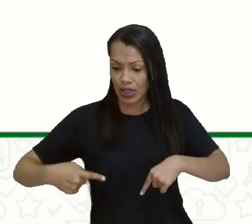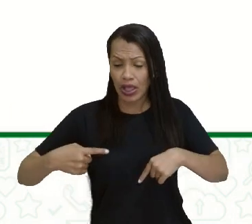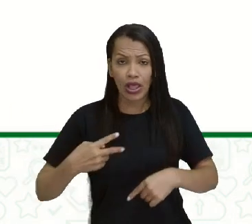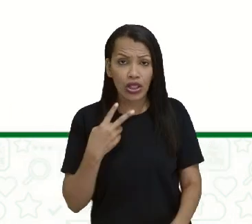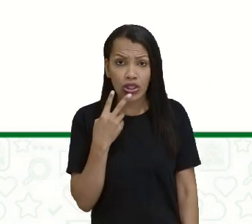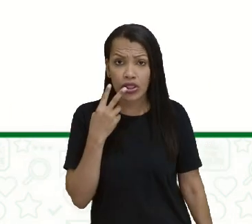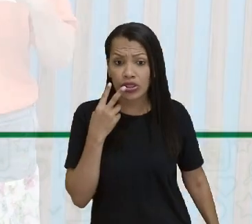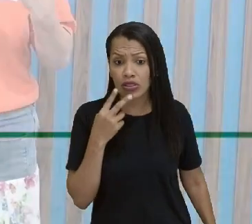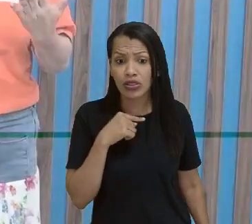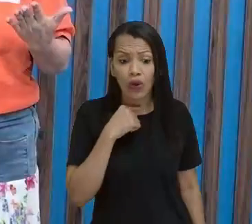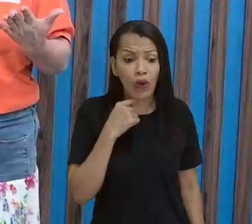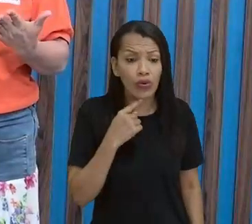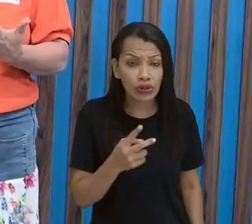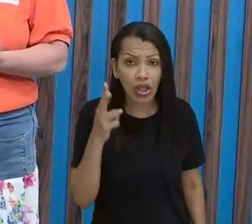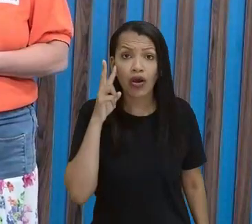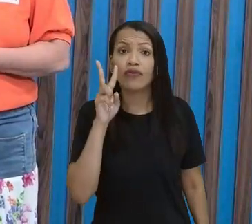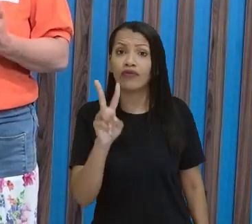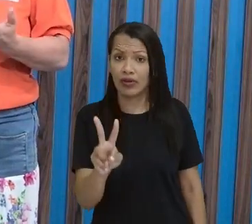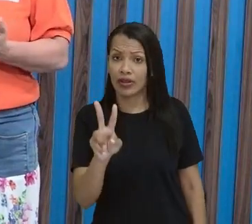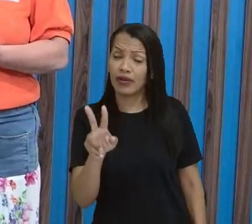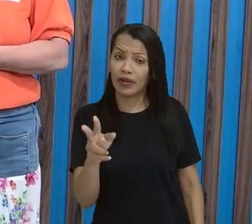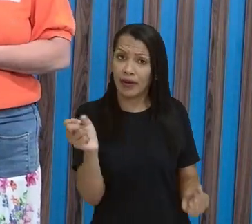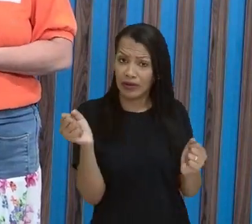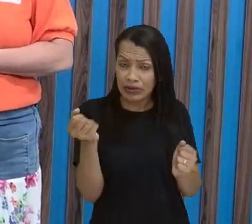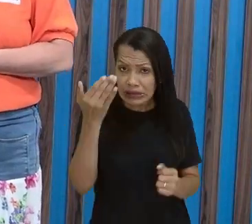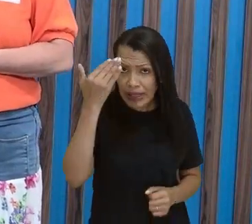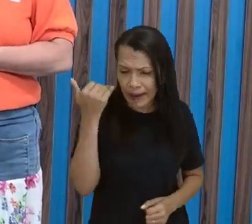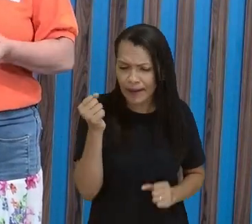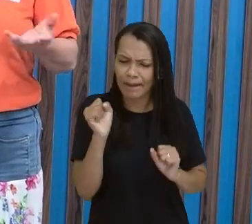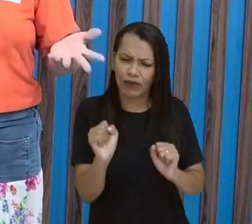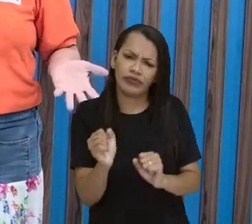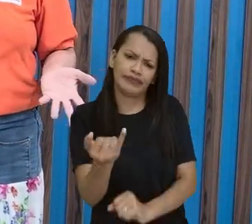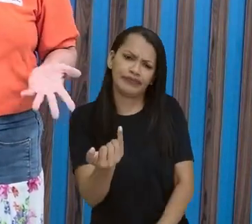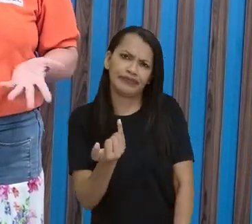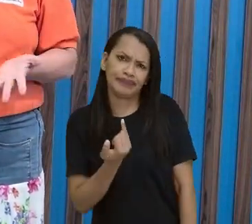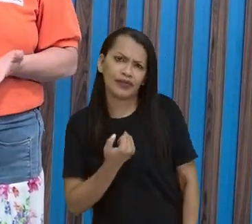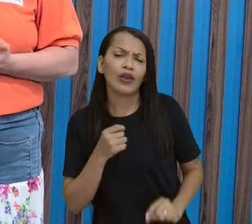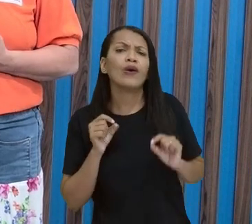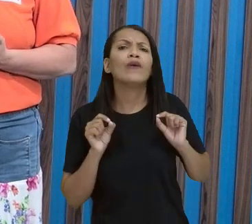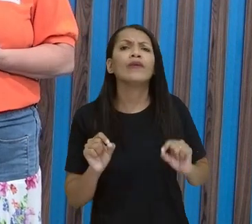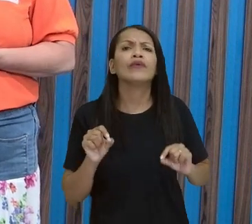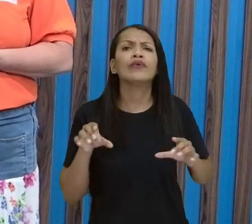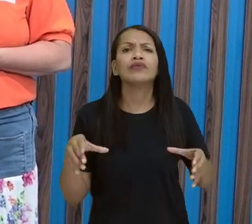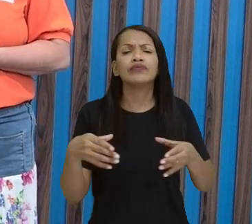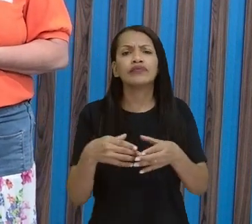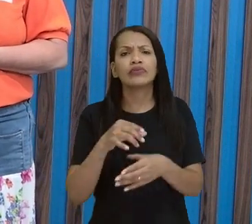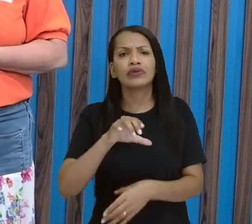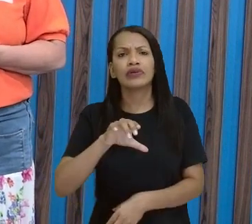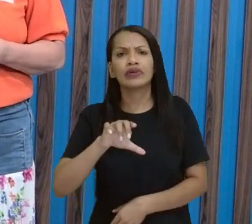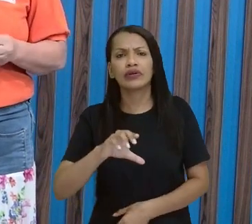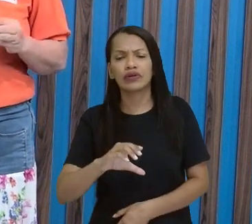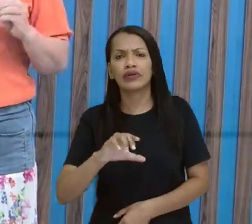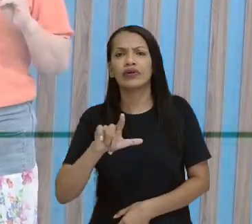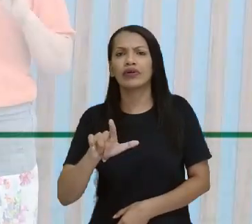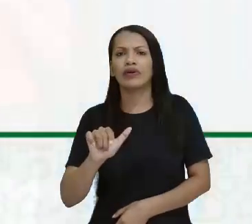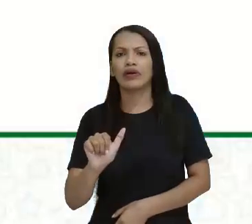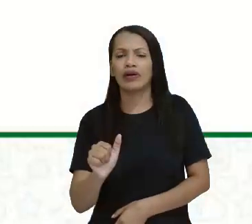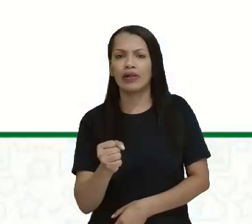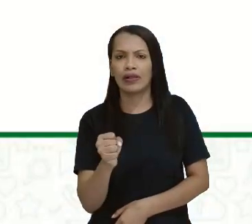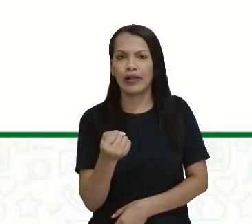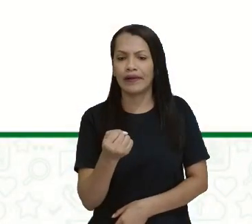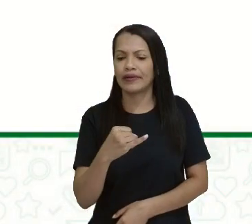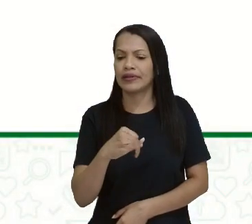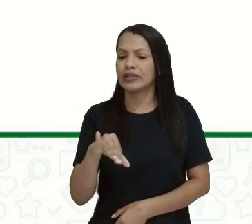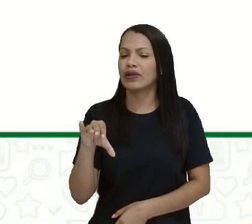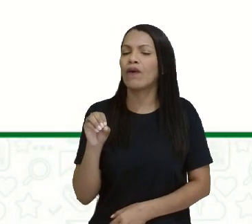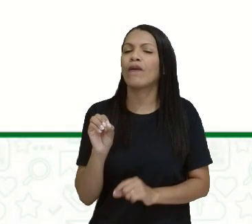ver o sentido disso, mas se alguém souber, pode me dizer. E o que é ser um clássico? Aí vocês estão vendo na imagem que eu coloquei três